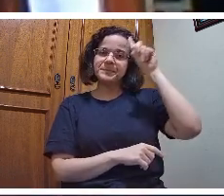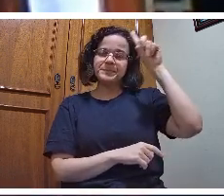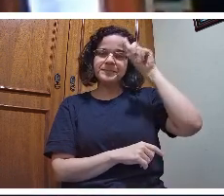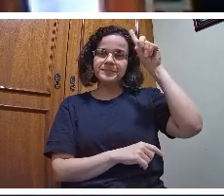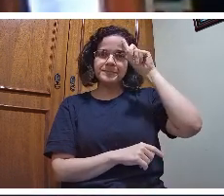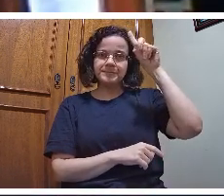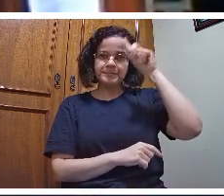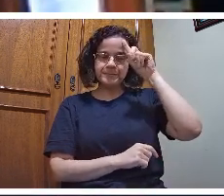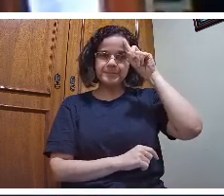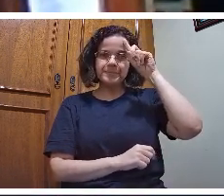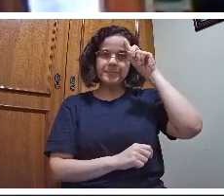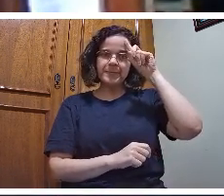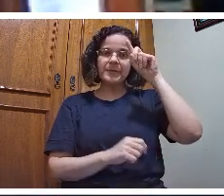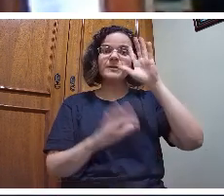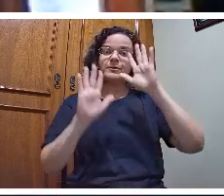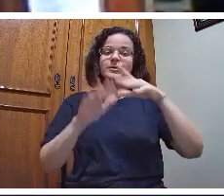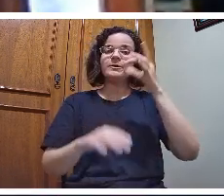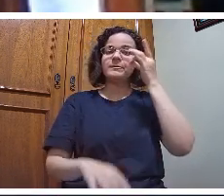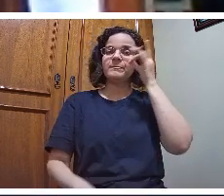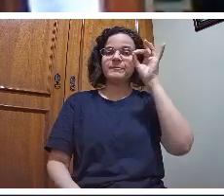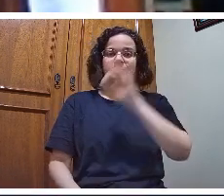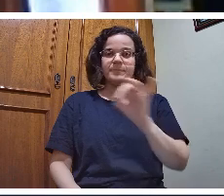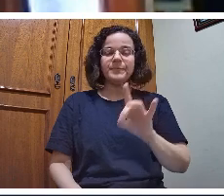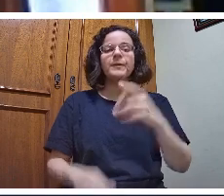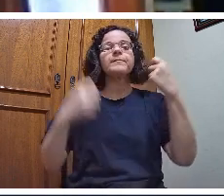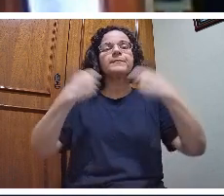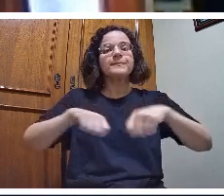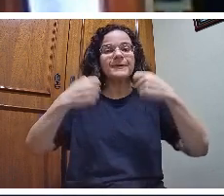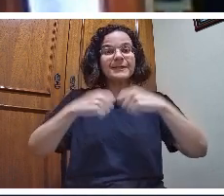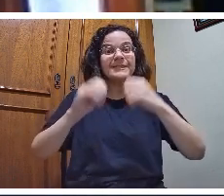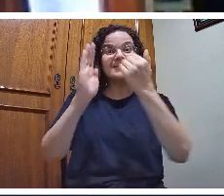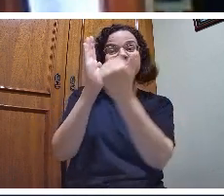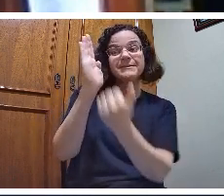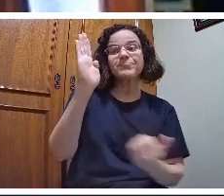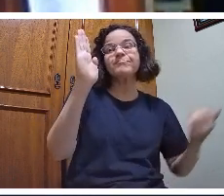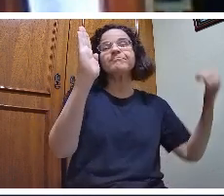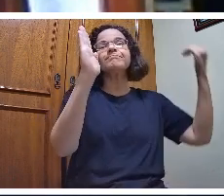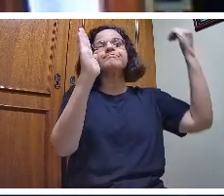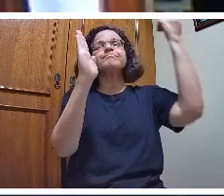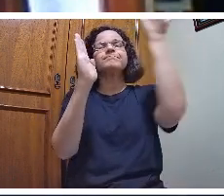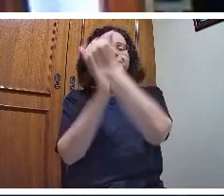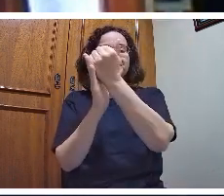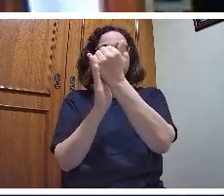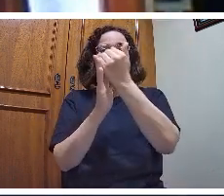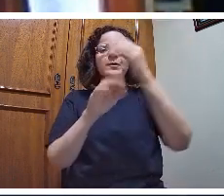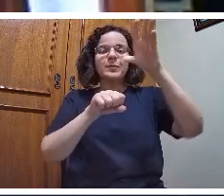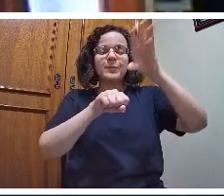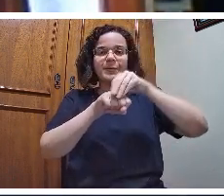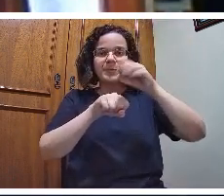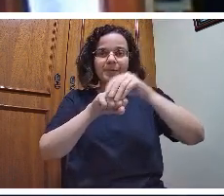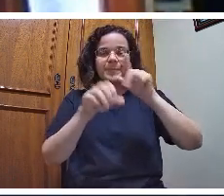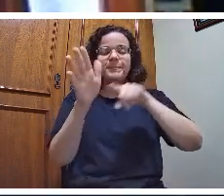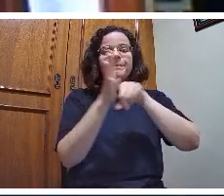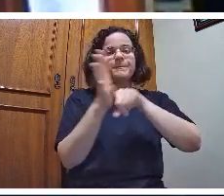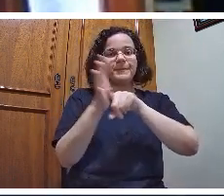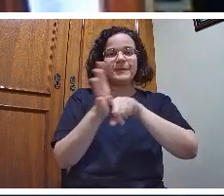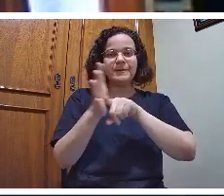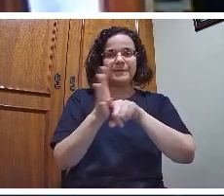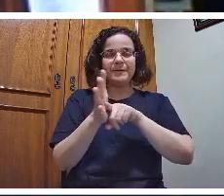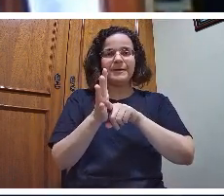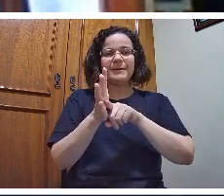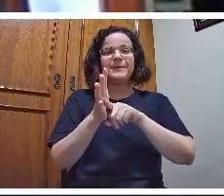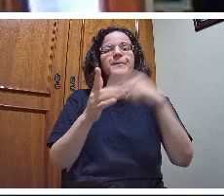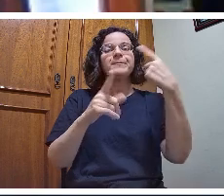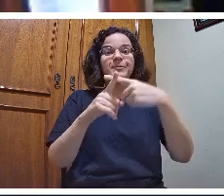segundo Vygotsky, tem que ascender ao conhecimento científico para que o científico